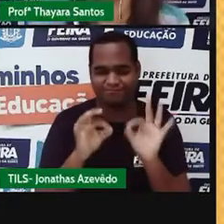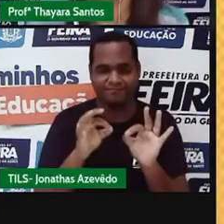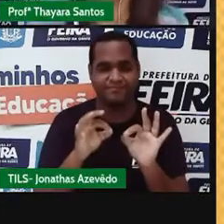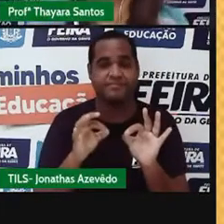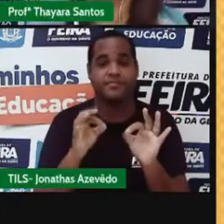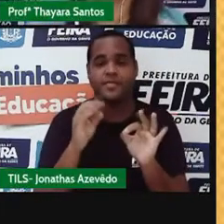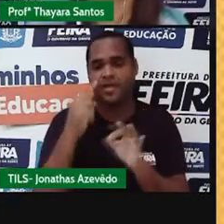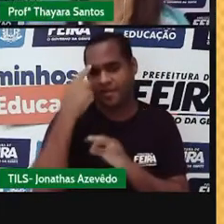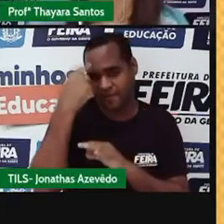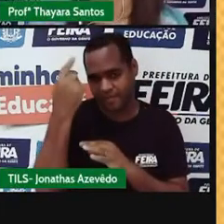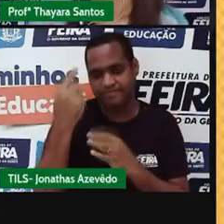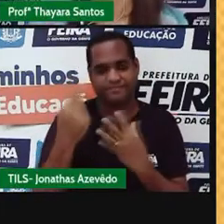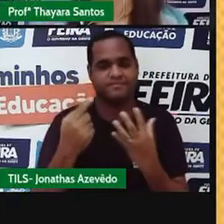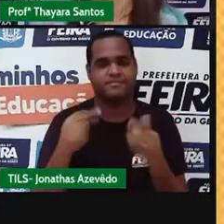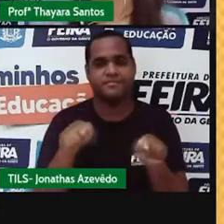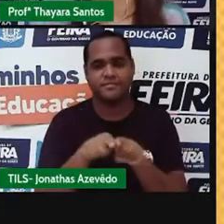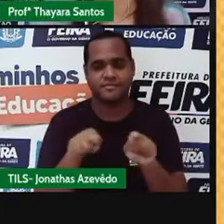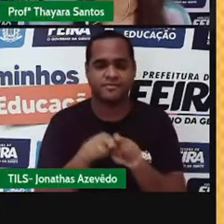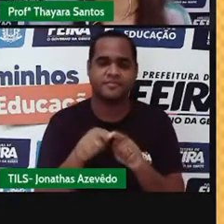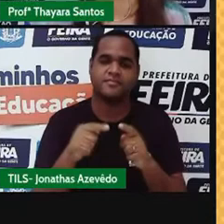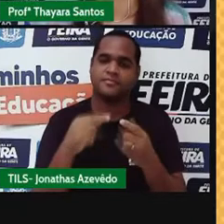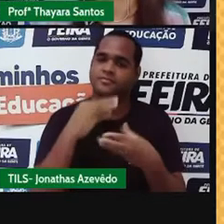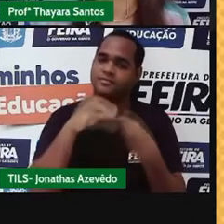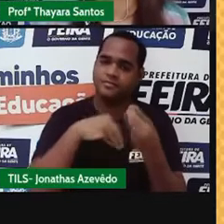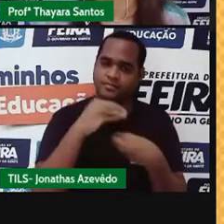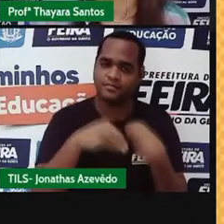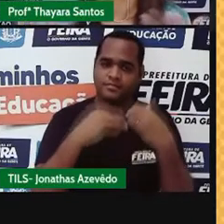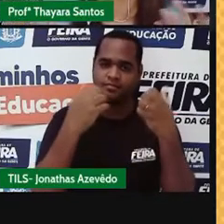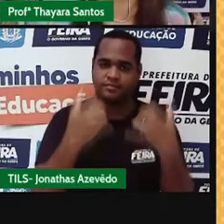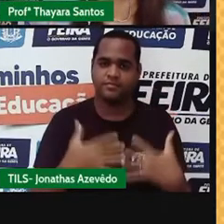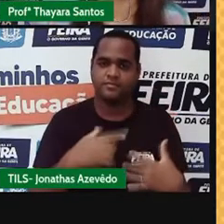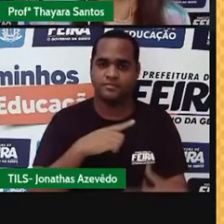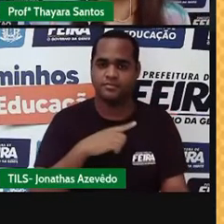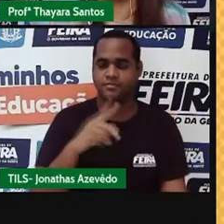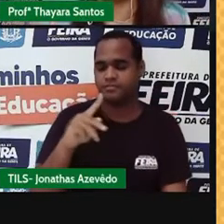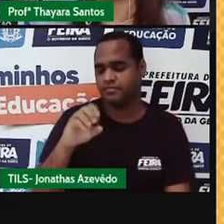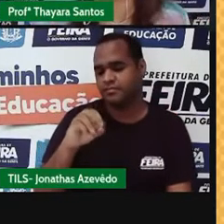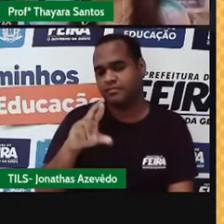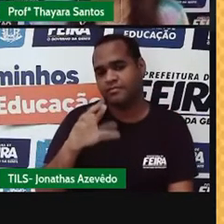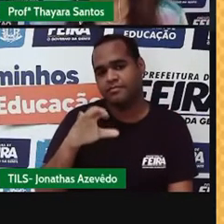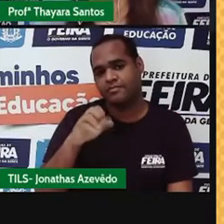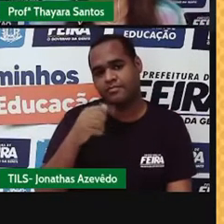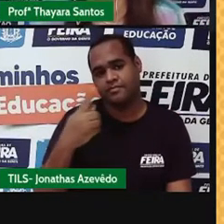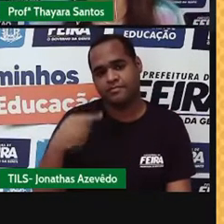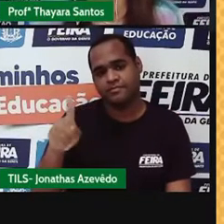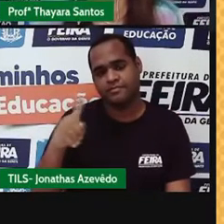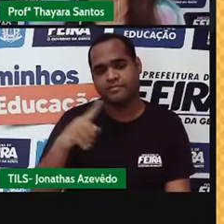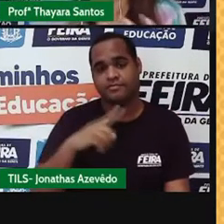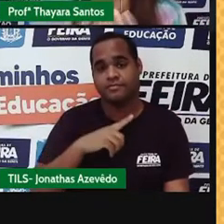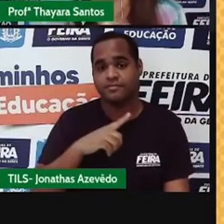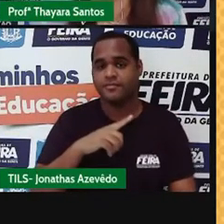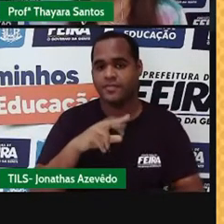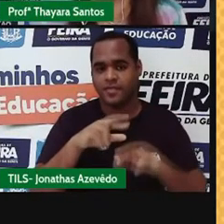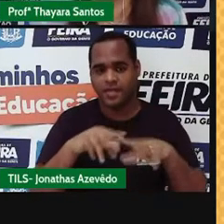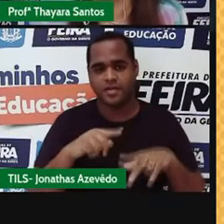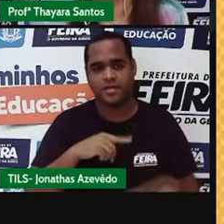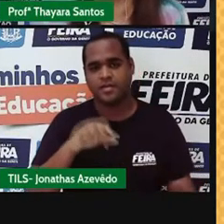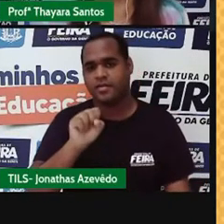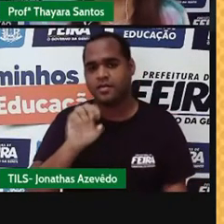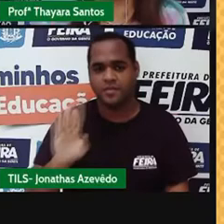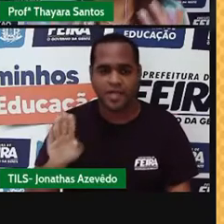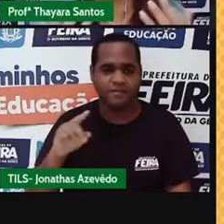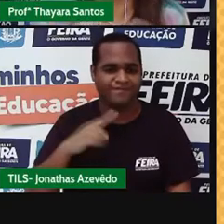A gente viu que as misturas são resultado de, quando a gente pega duas substâncias diferentes, coloca ali